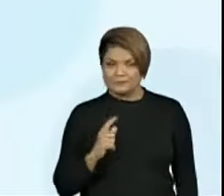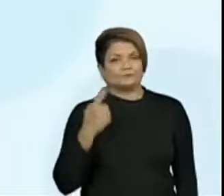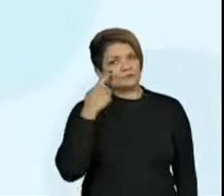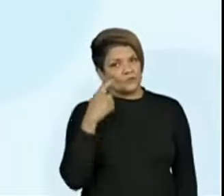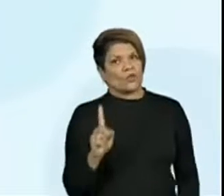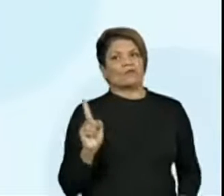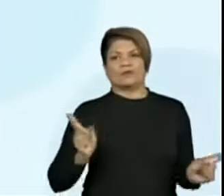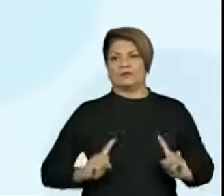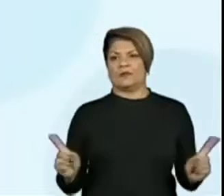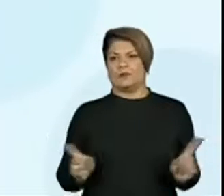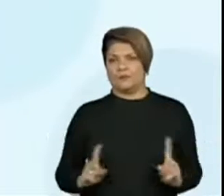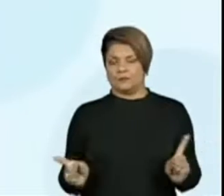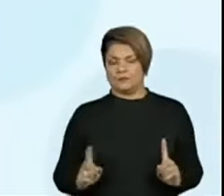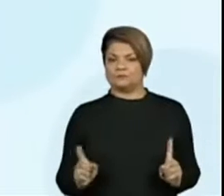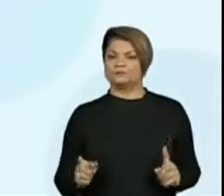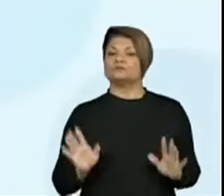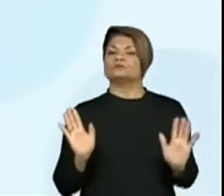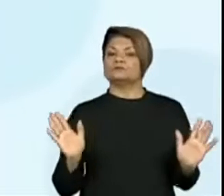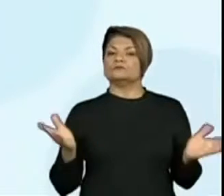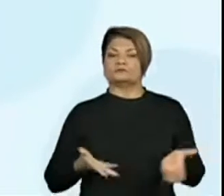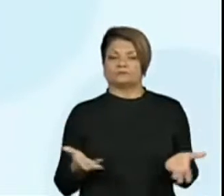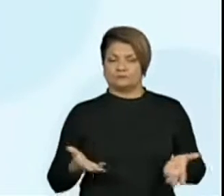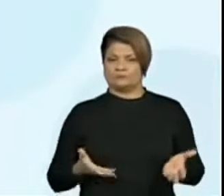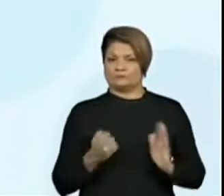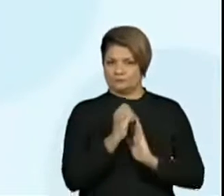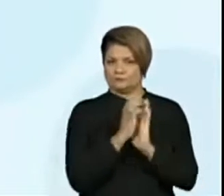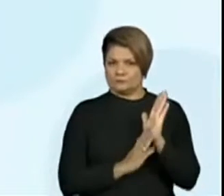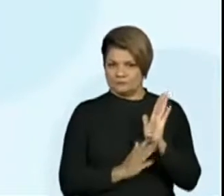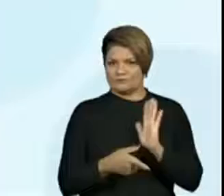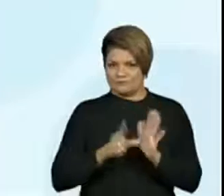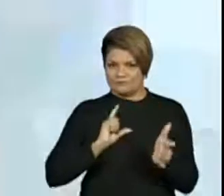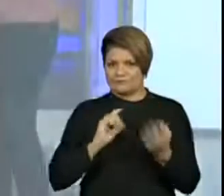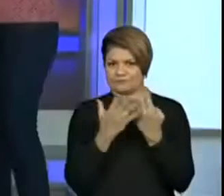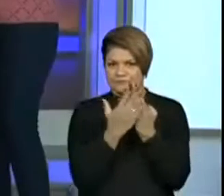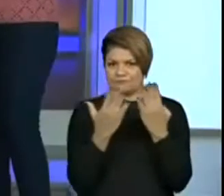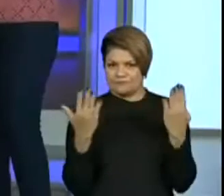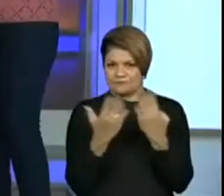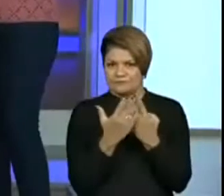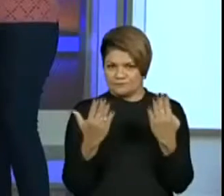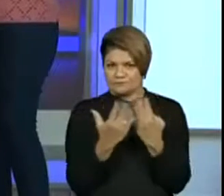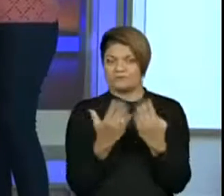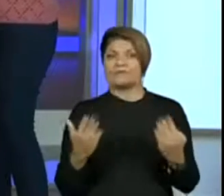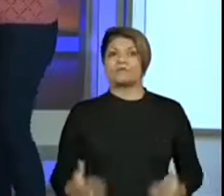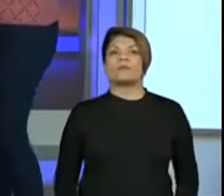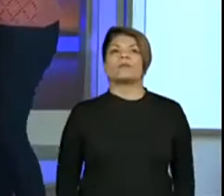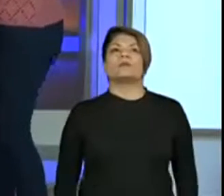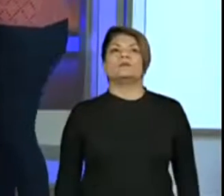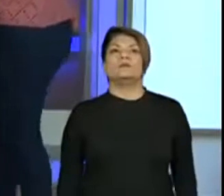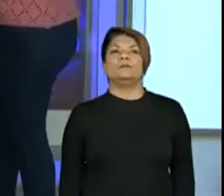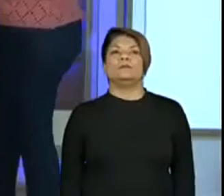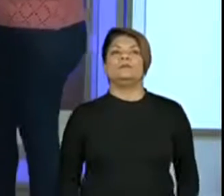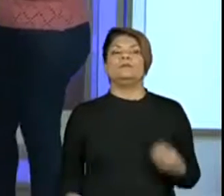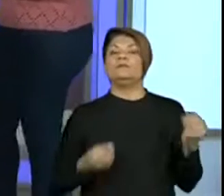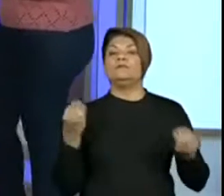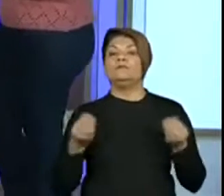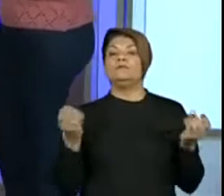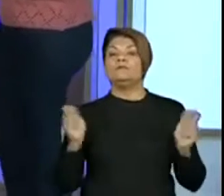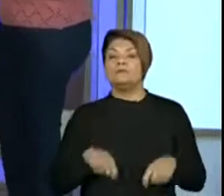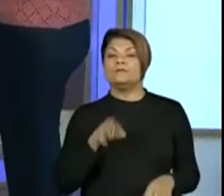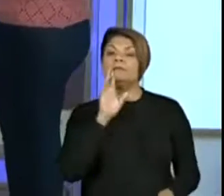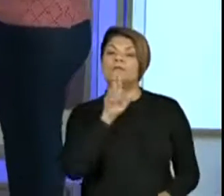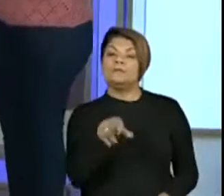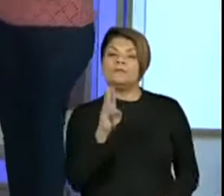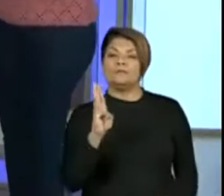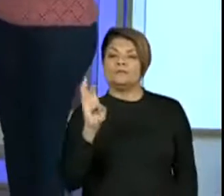não. E agora que nós já realizamos a atividade aqui, com as nossas fichas sobrepostas também, como nós podemos responder